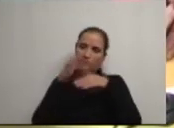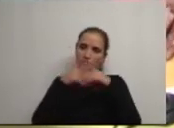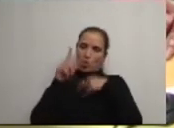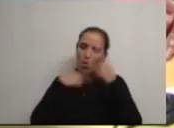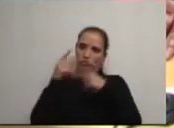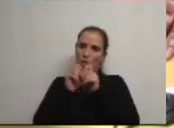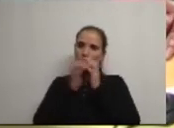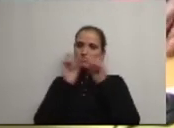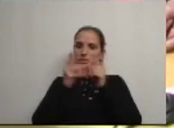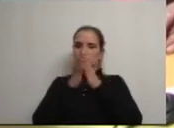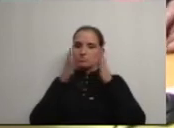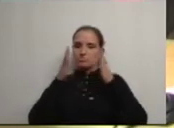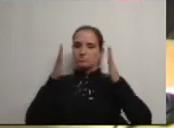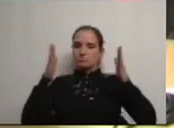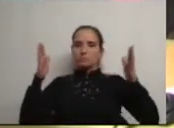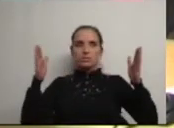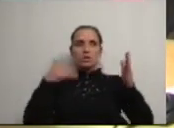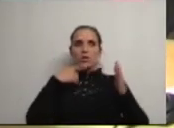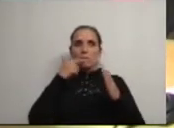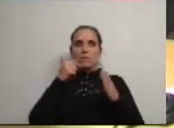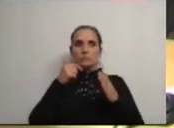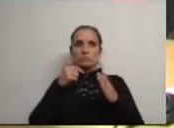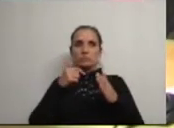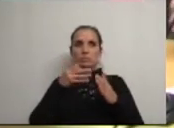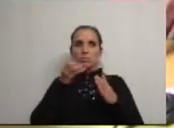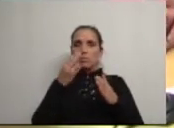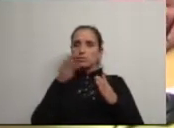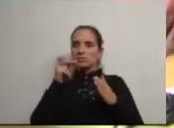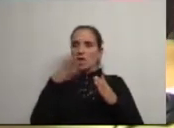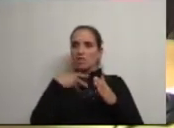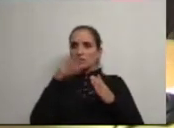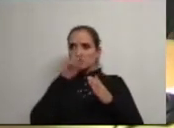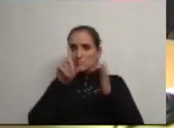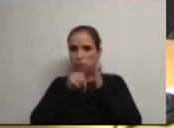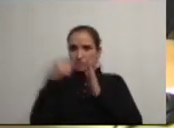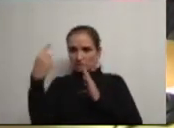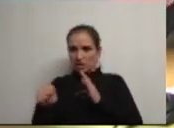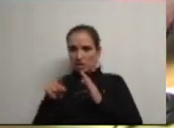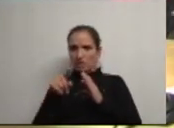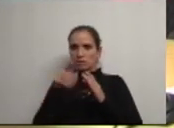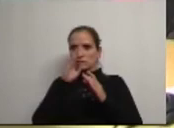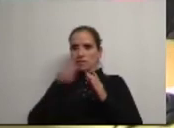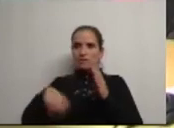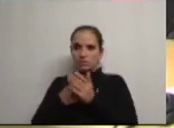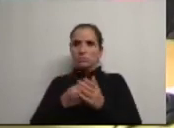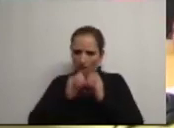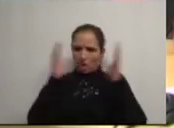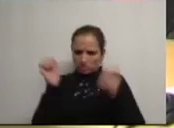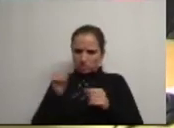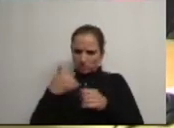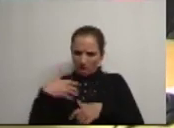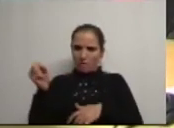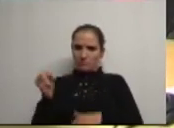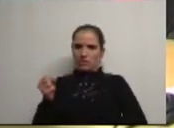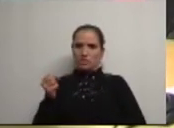alargar não posso levar as pousadas se houver lá um projeto que justifique se houver um investimento então vamos levar porque não vai